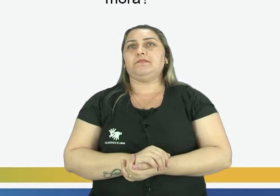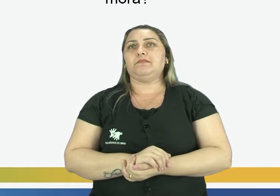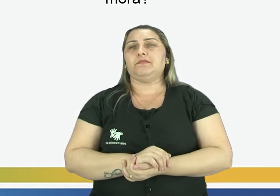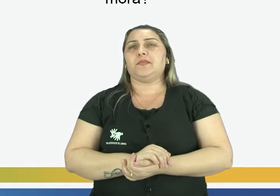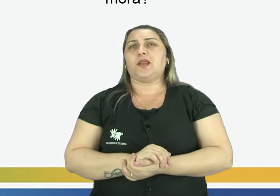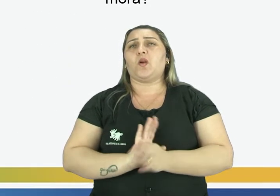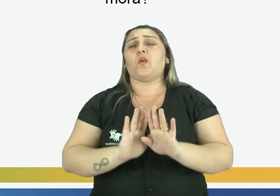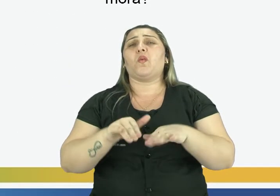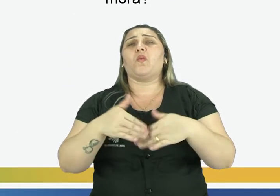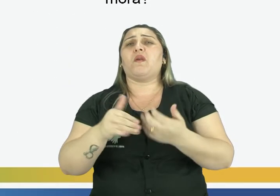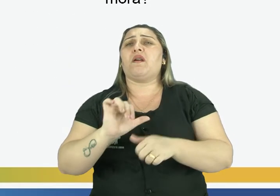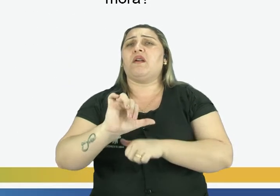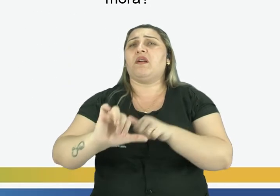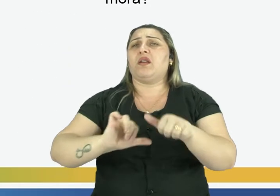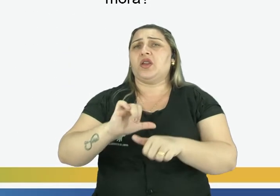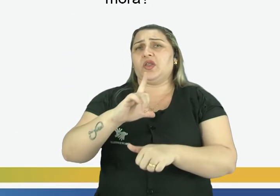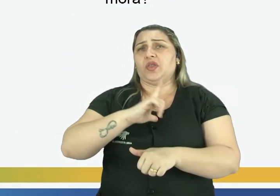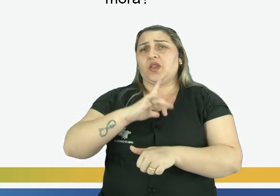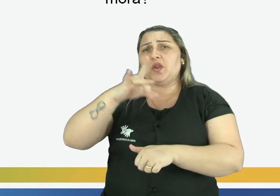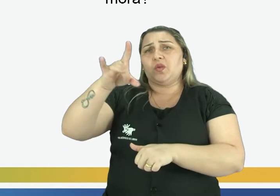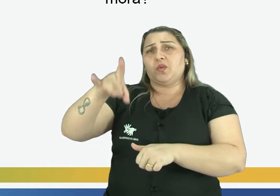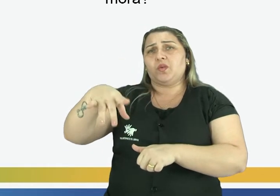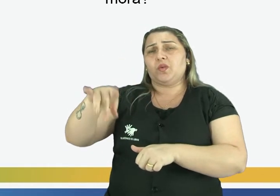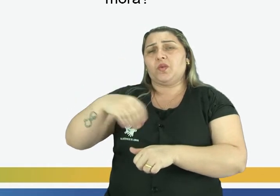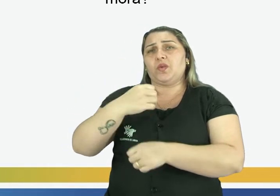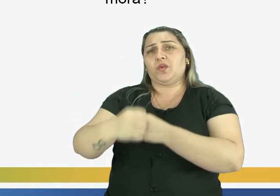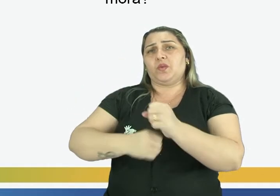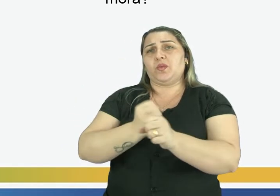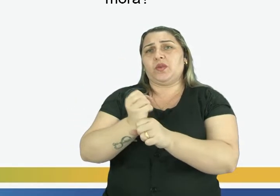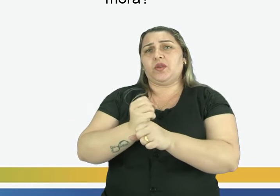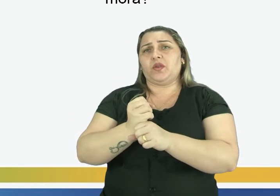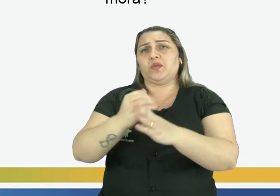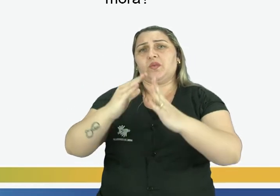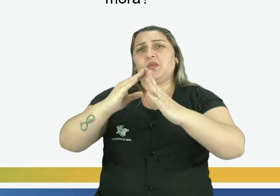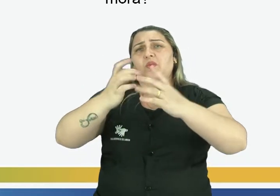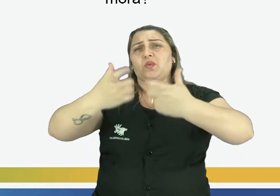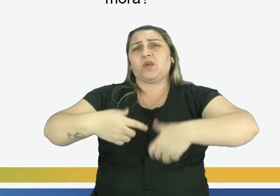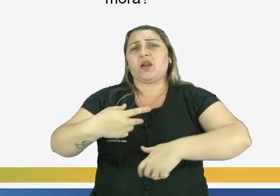Que alterações ocorreram nos últimos anos no lugar onde você mora?